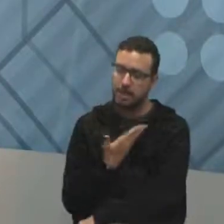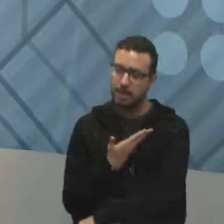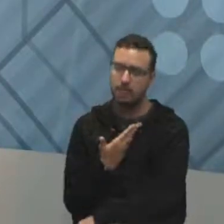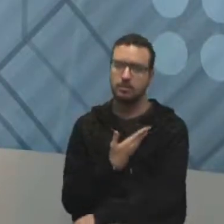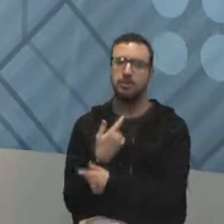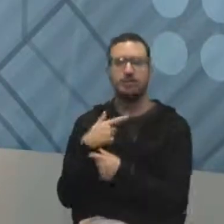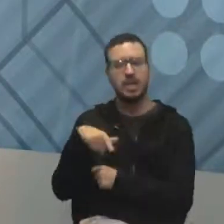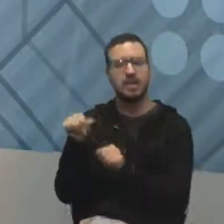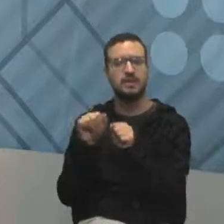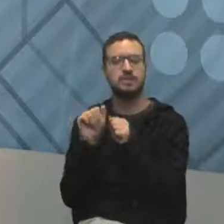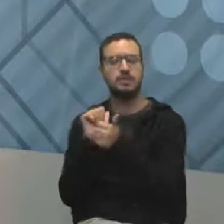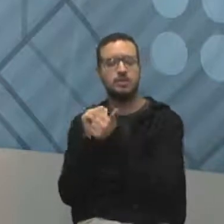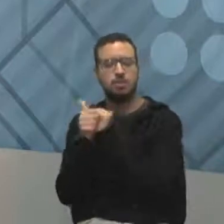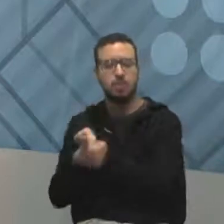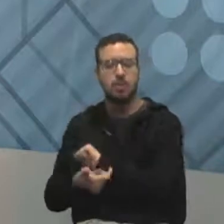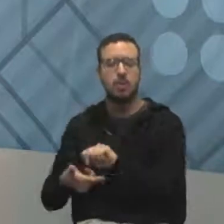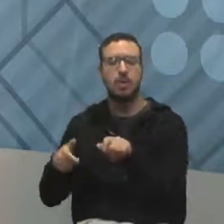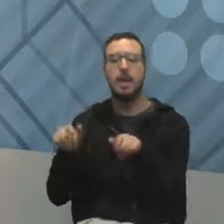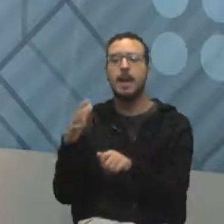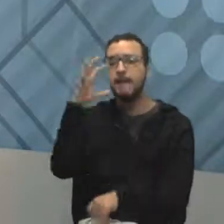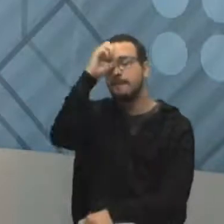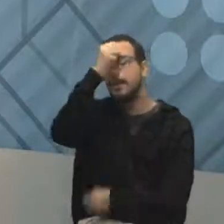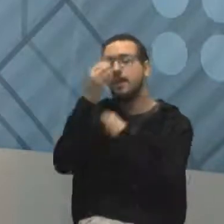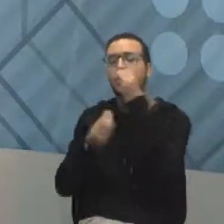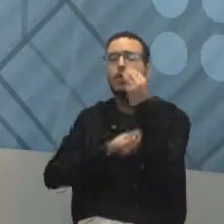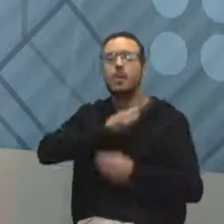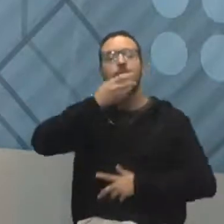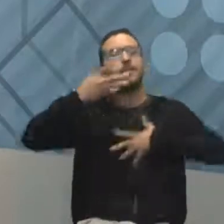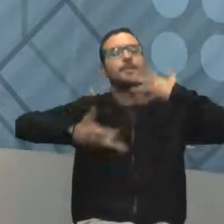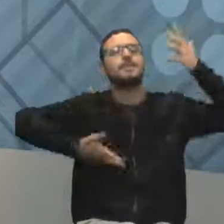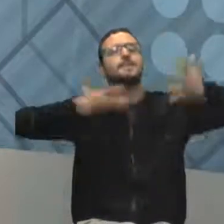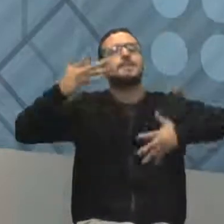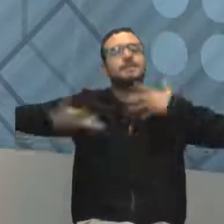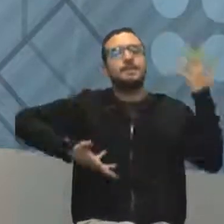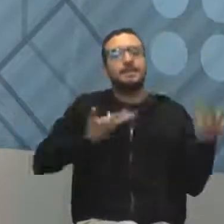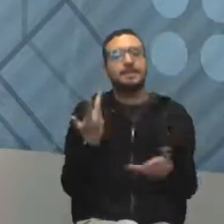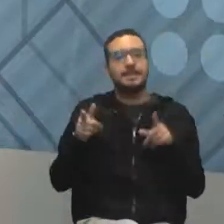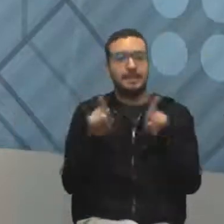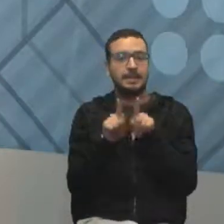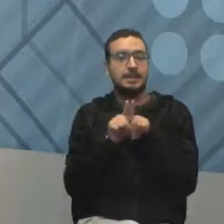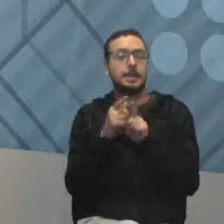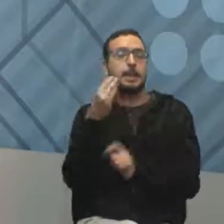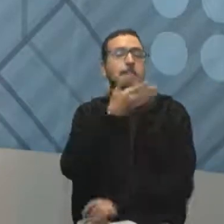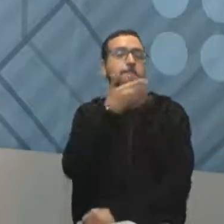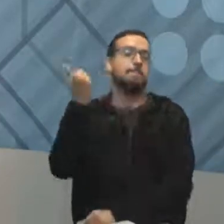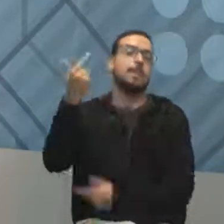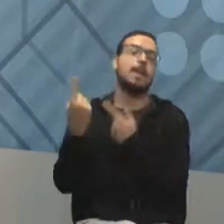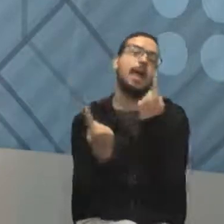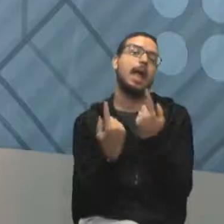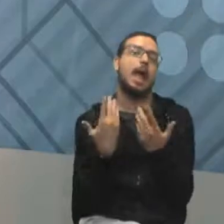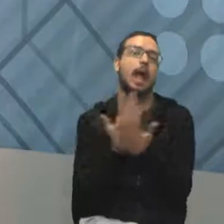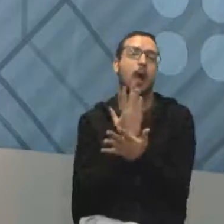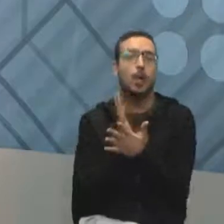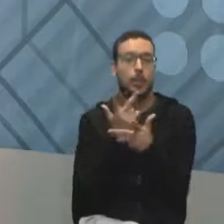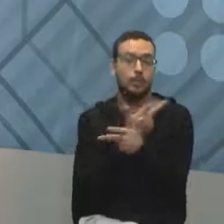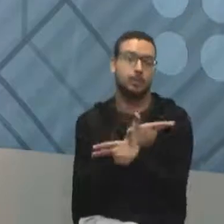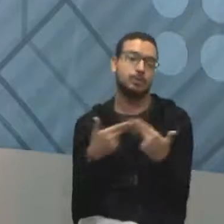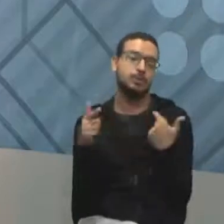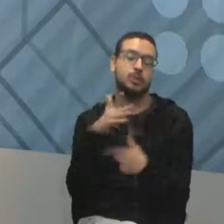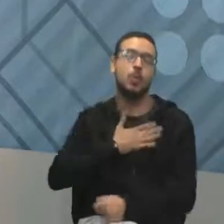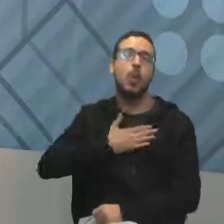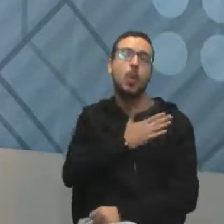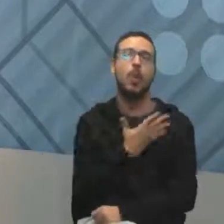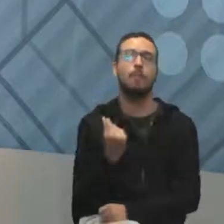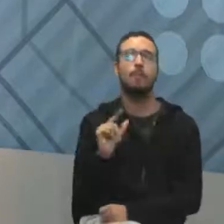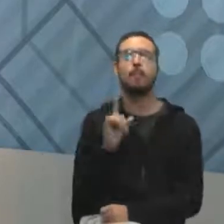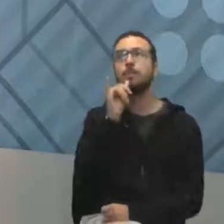fazer esporte, vai aprender a falar em público, vai melhorar algum aspecto que você não gosta muito, né? Às vezes,